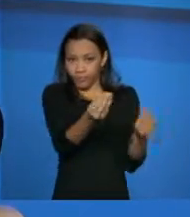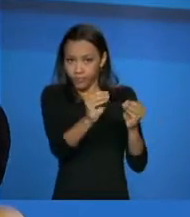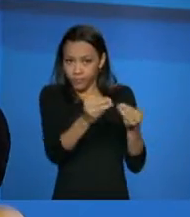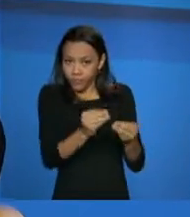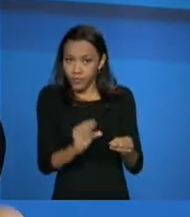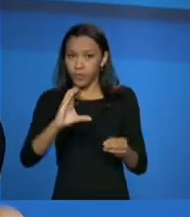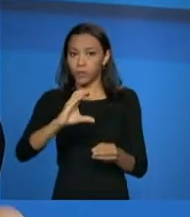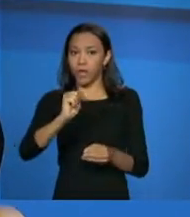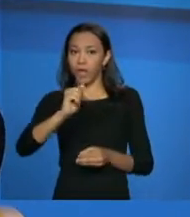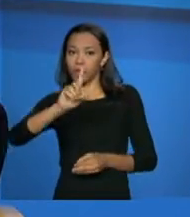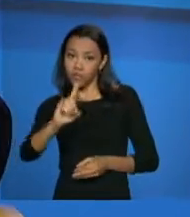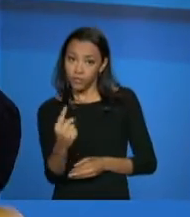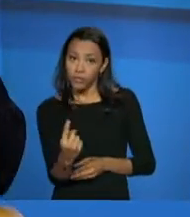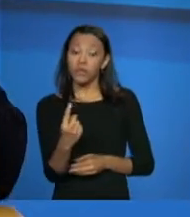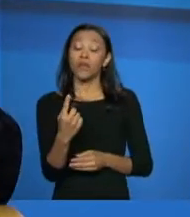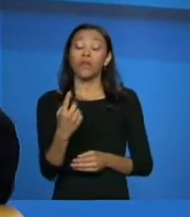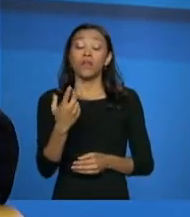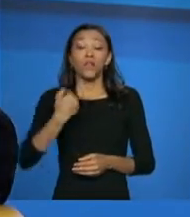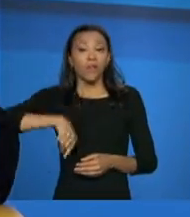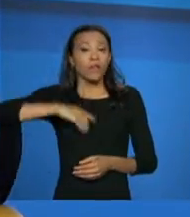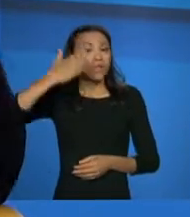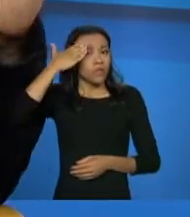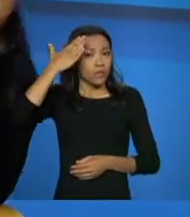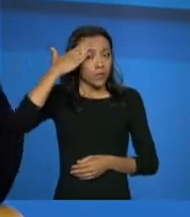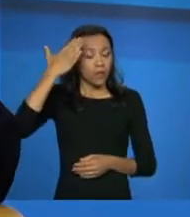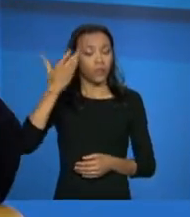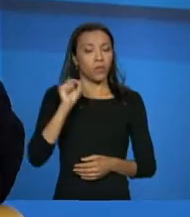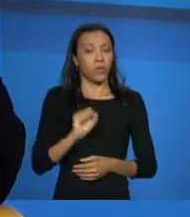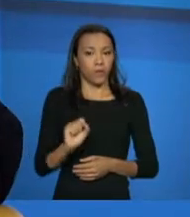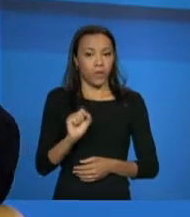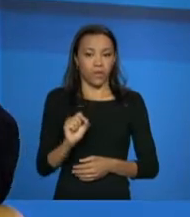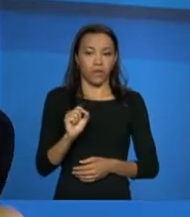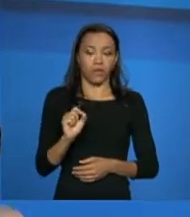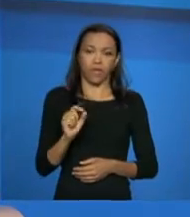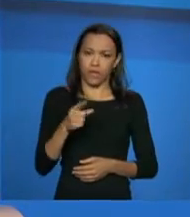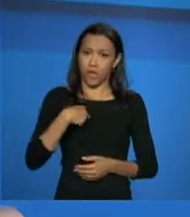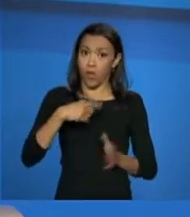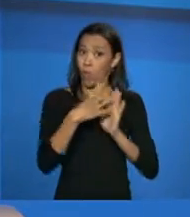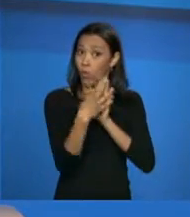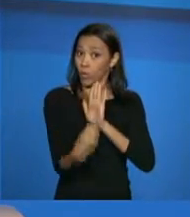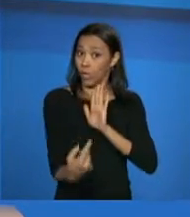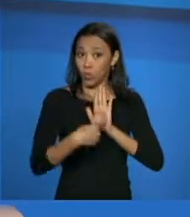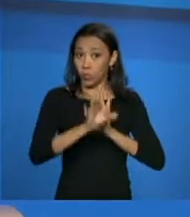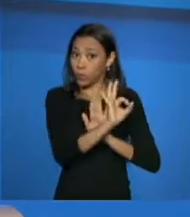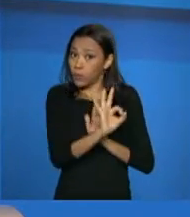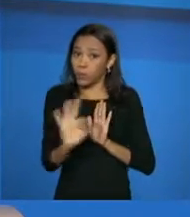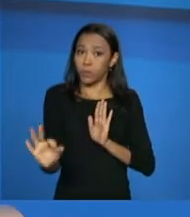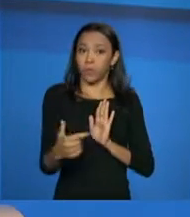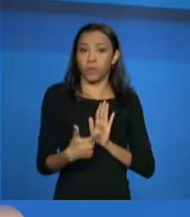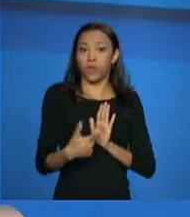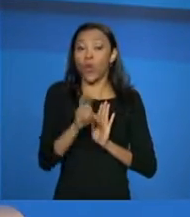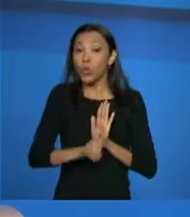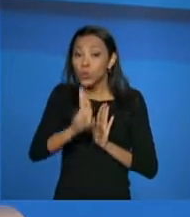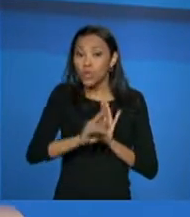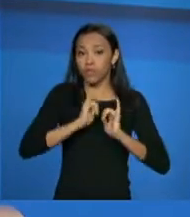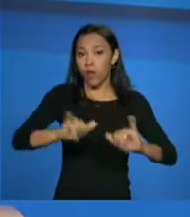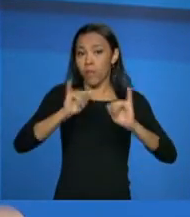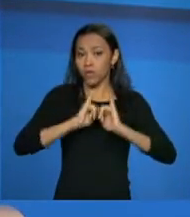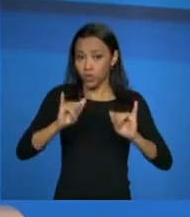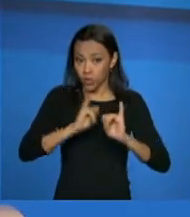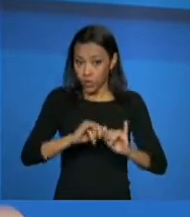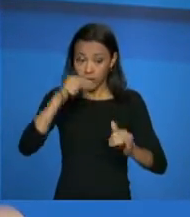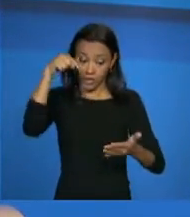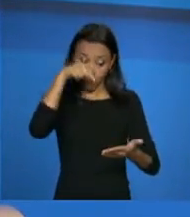que os programas, e a gente acha que o, né, a gente entende aí que o modelo ideal seria usar as informações socioeconômicas do